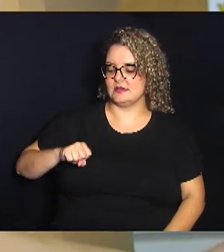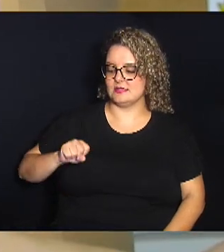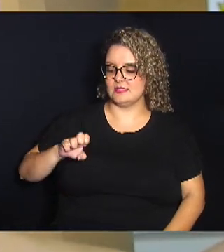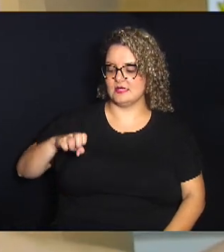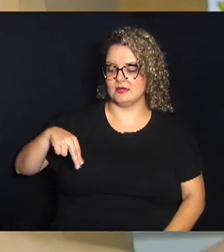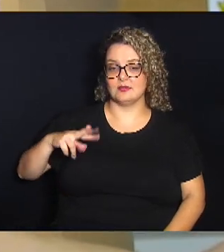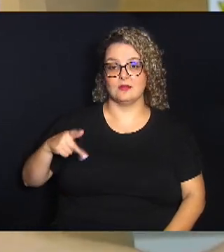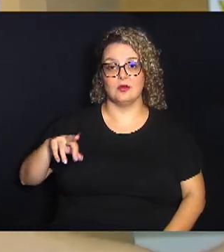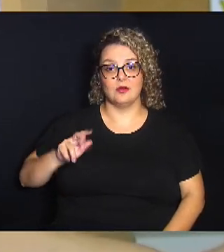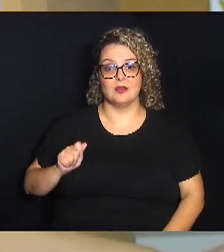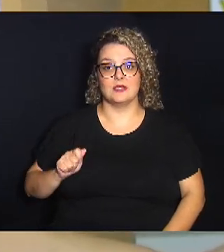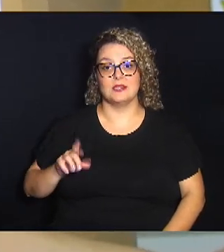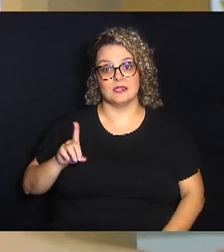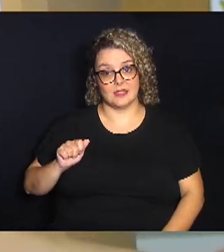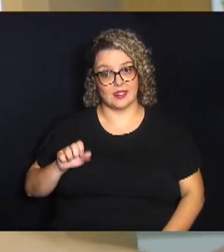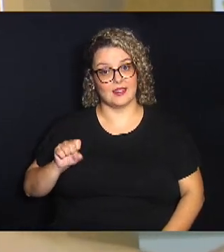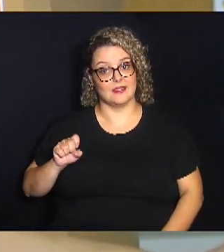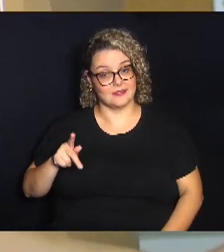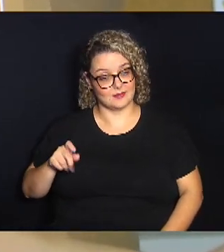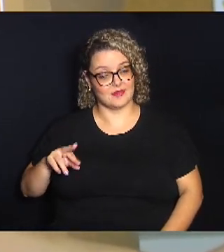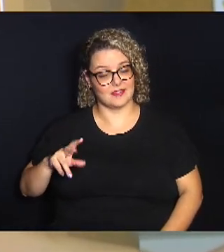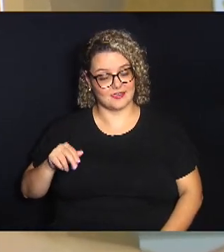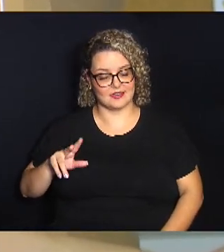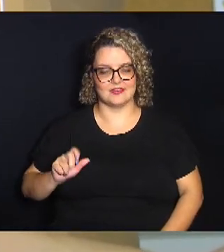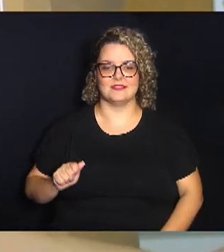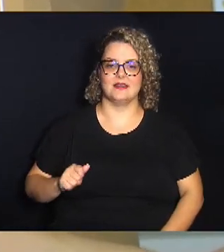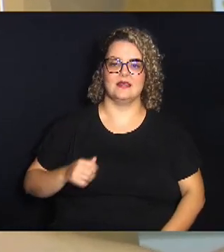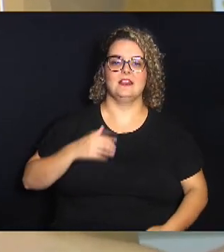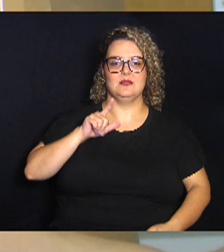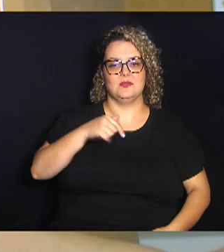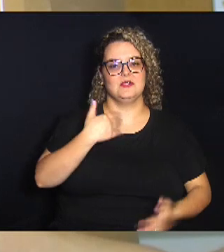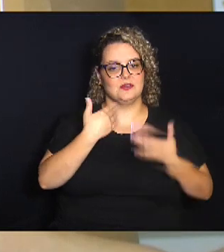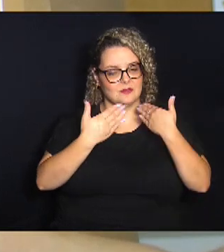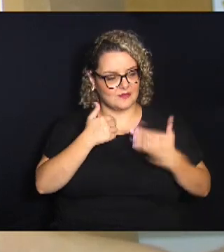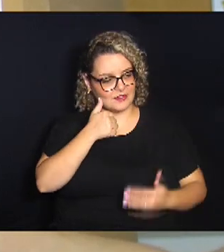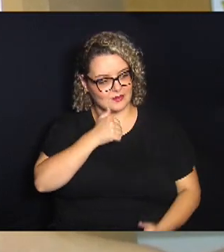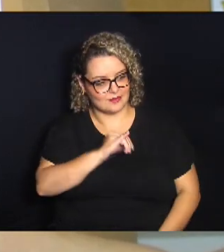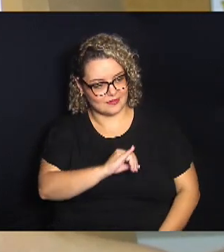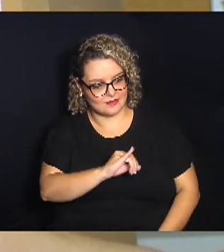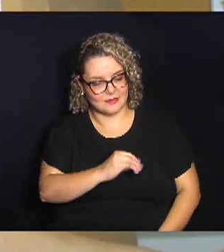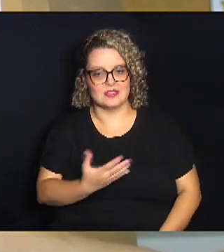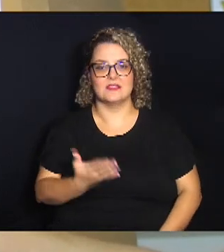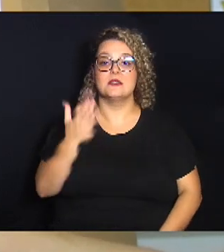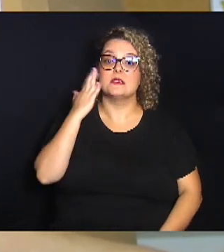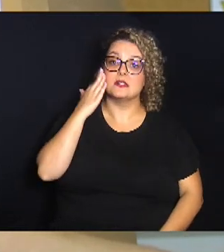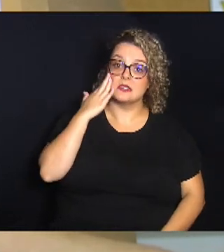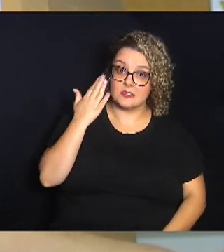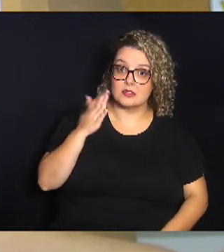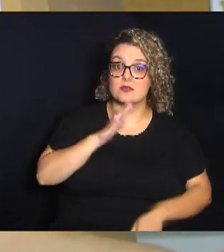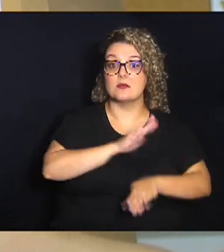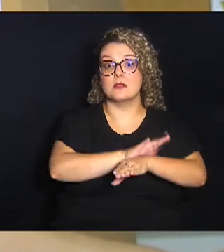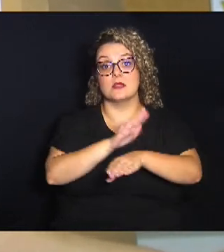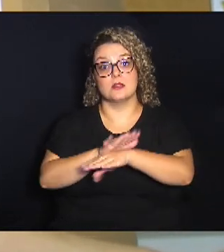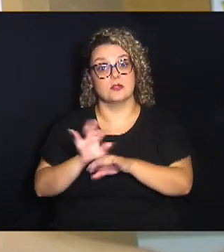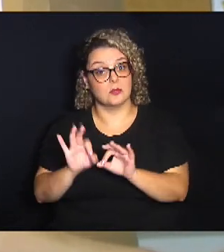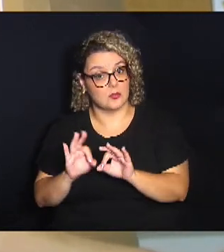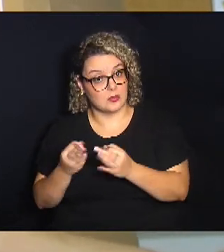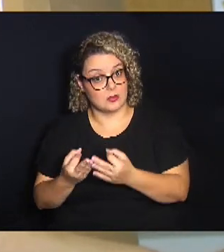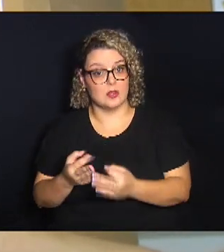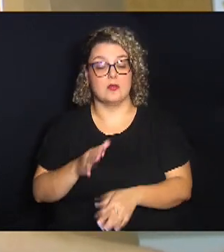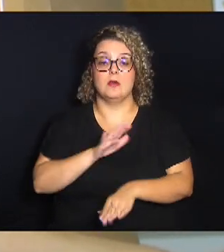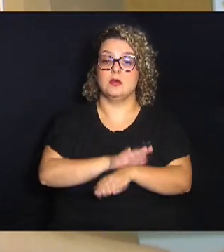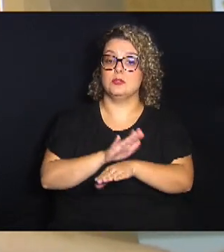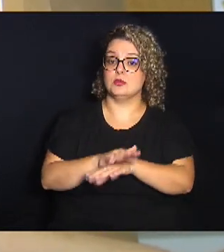entendimento do que seria. E depois conversando com a irmã, a gente pode ter o entendimento de que isso vai ajudar muito as famílias. Vai ajudar tantos os